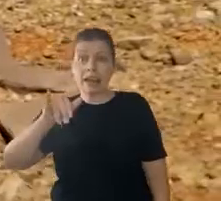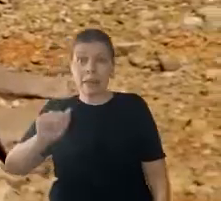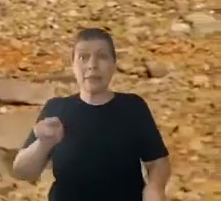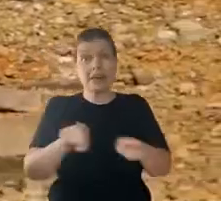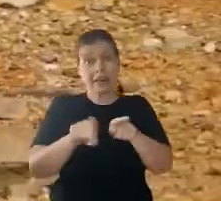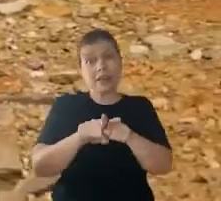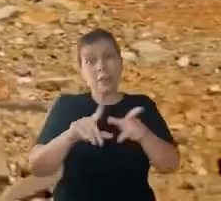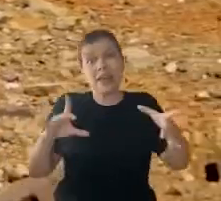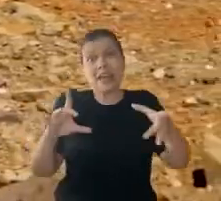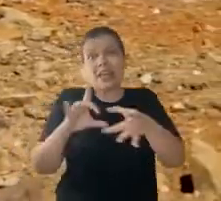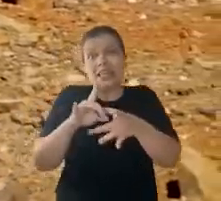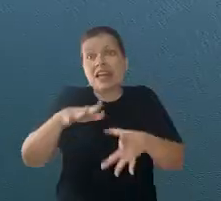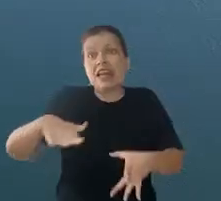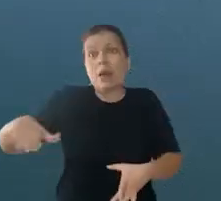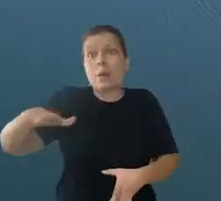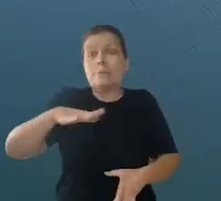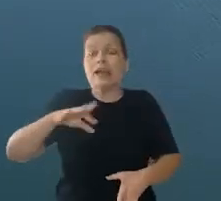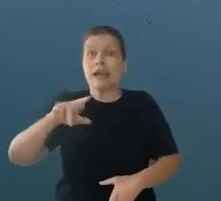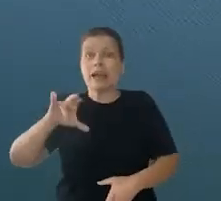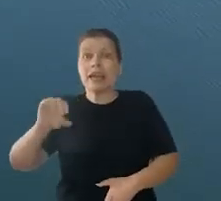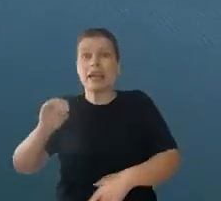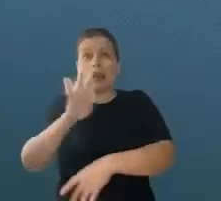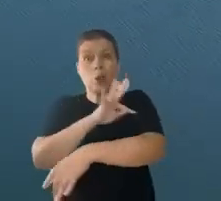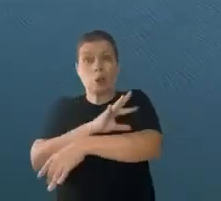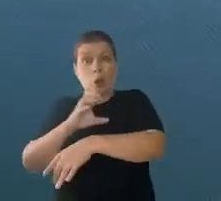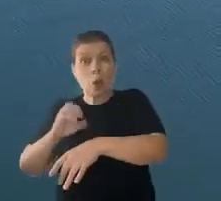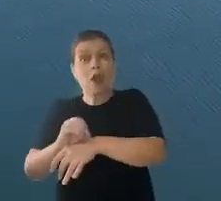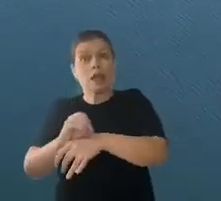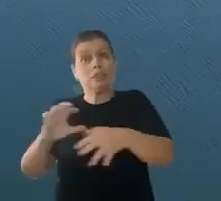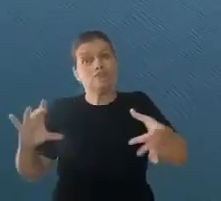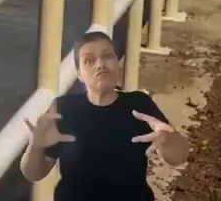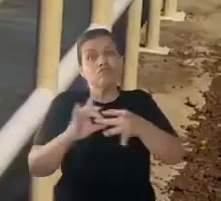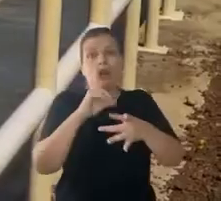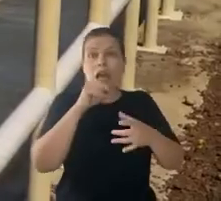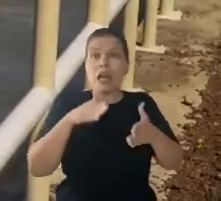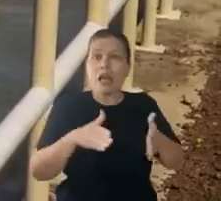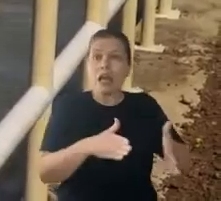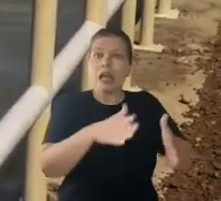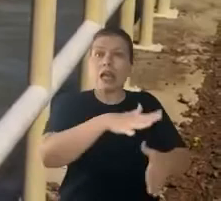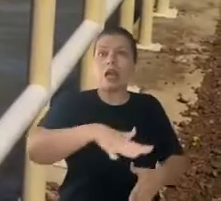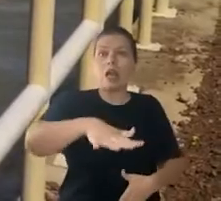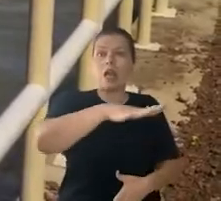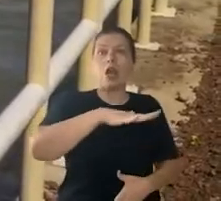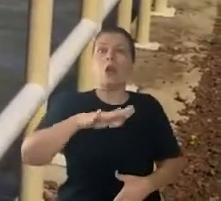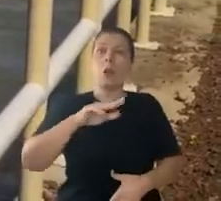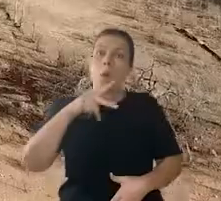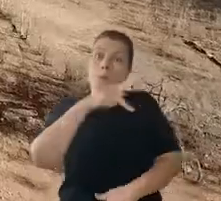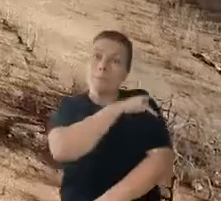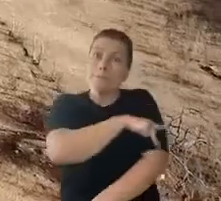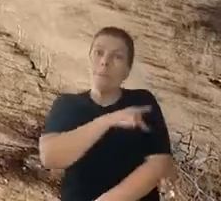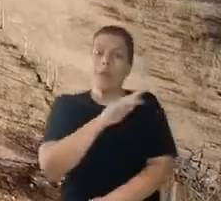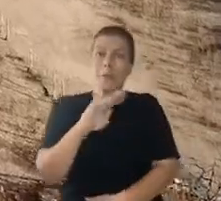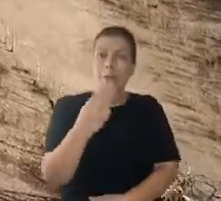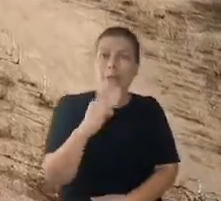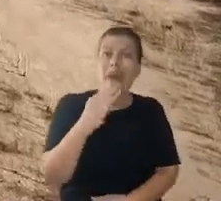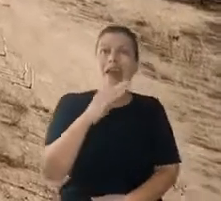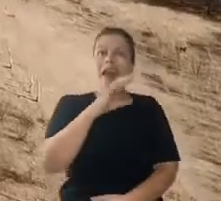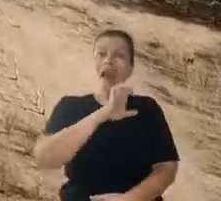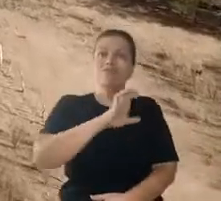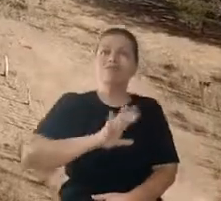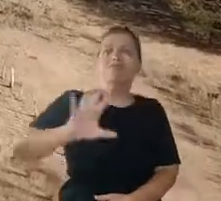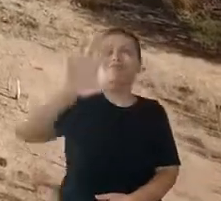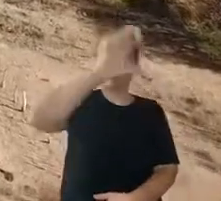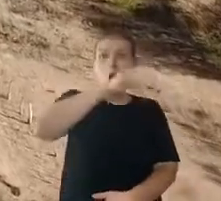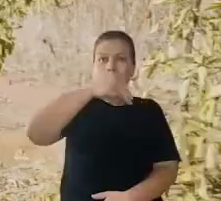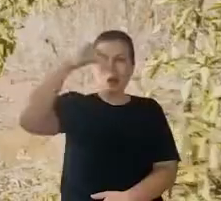Rio Tocantins, com as bacias dos rios do Maranhão, do Piauí e dos demais estados do Nordeste. É o governo federal